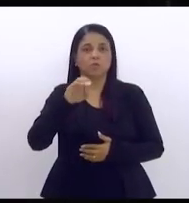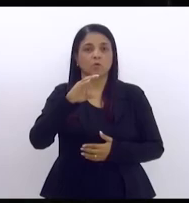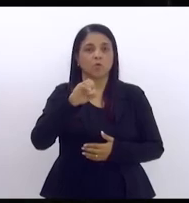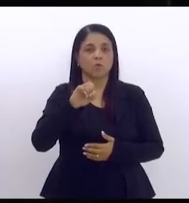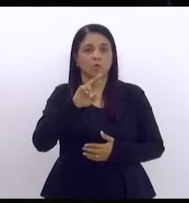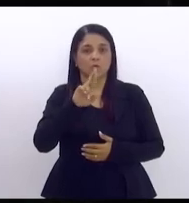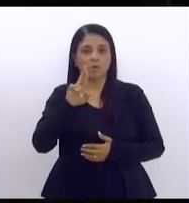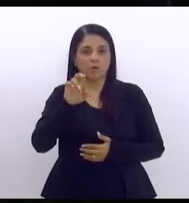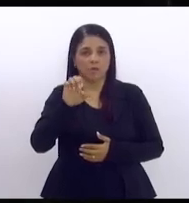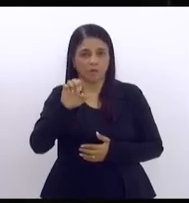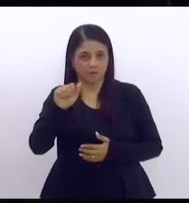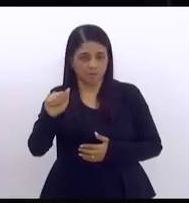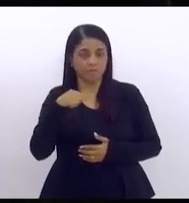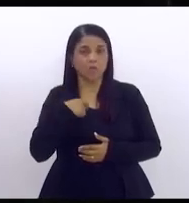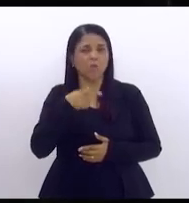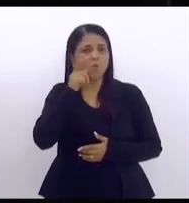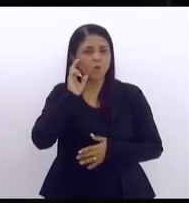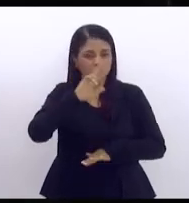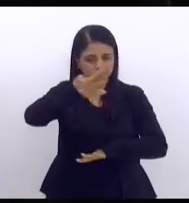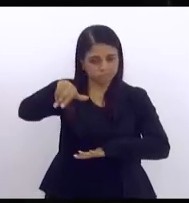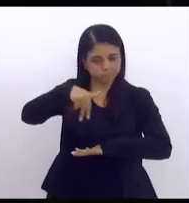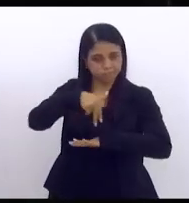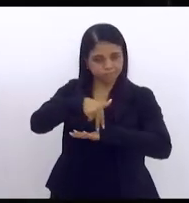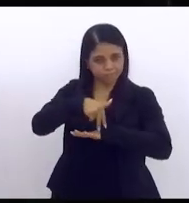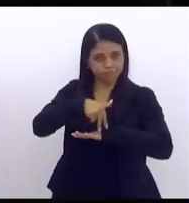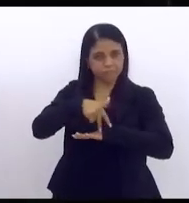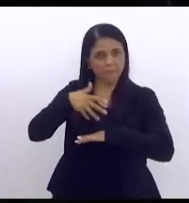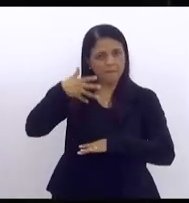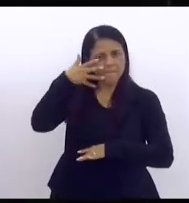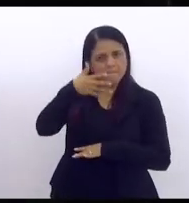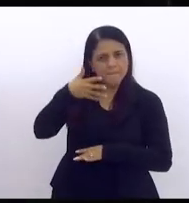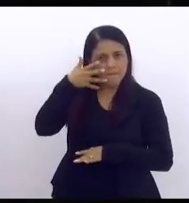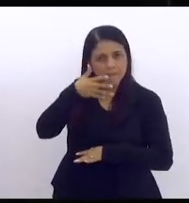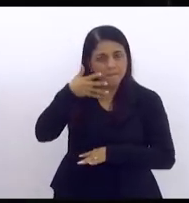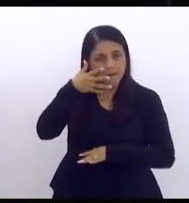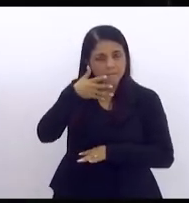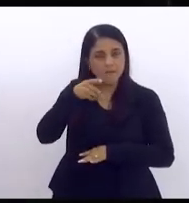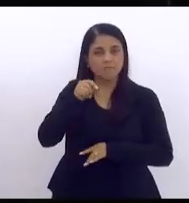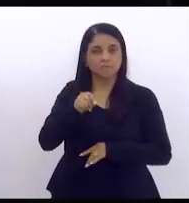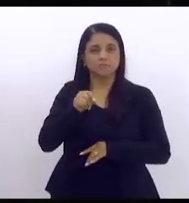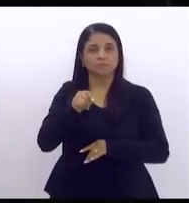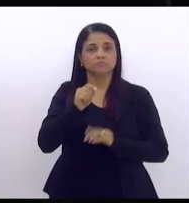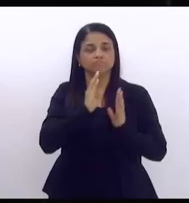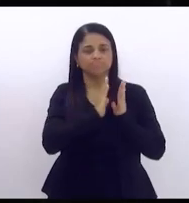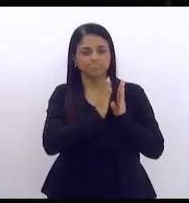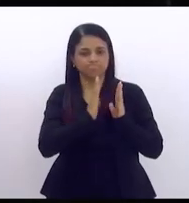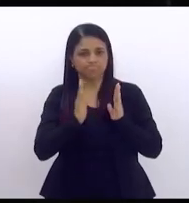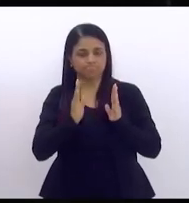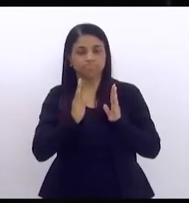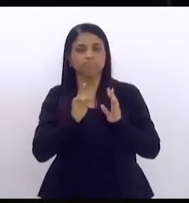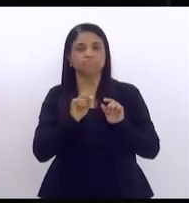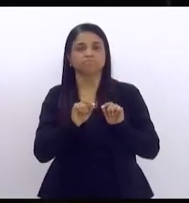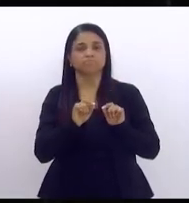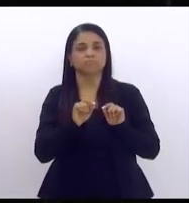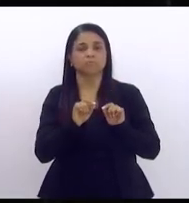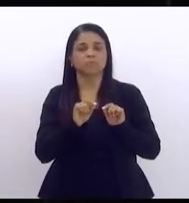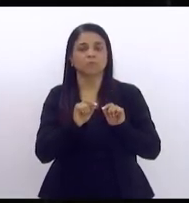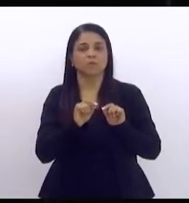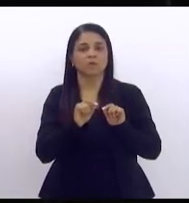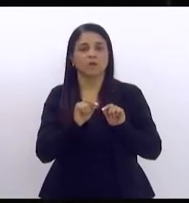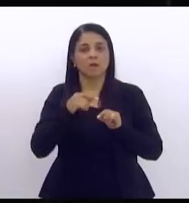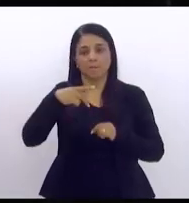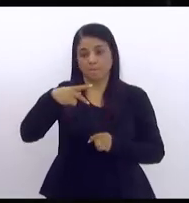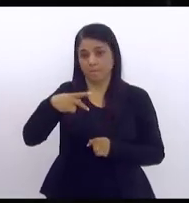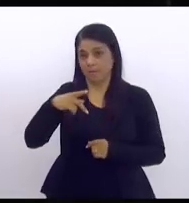fazer uso dessa tribuna porque na questão de ordem, falando sobre a